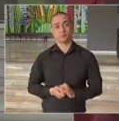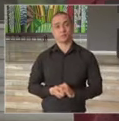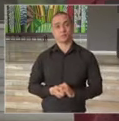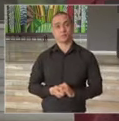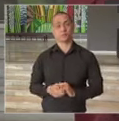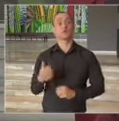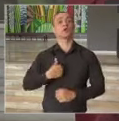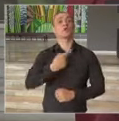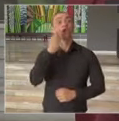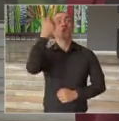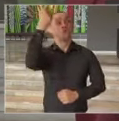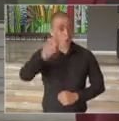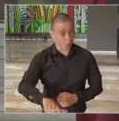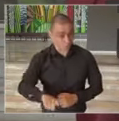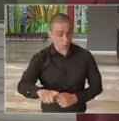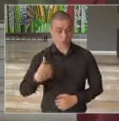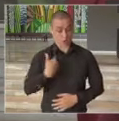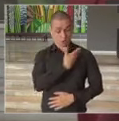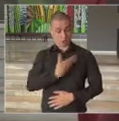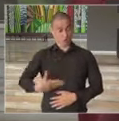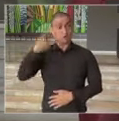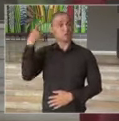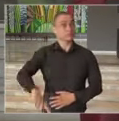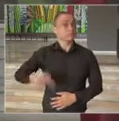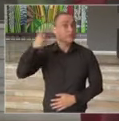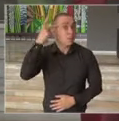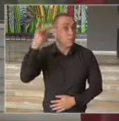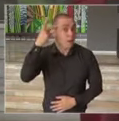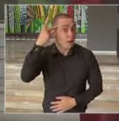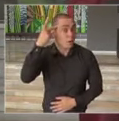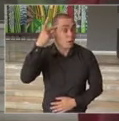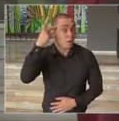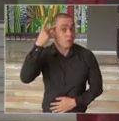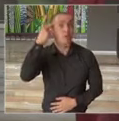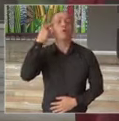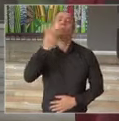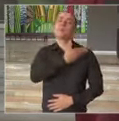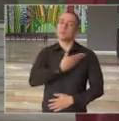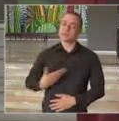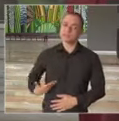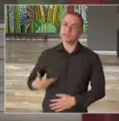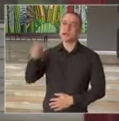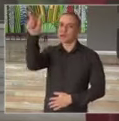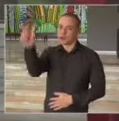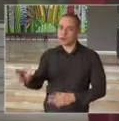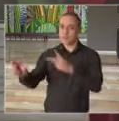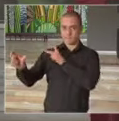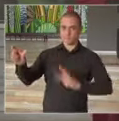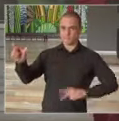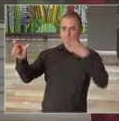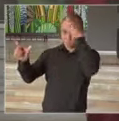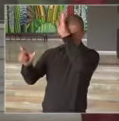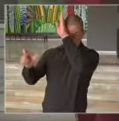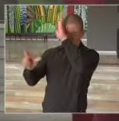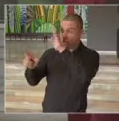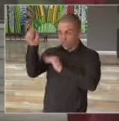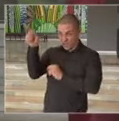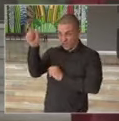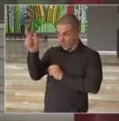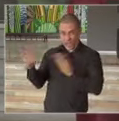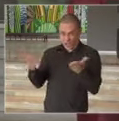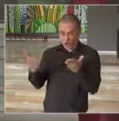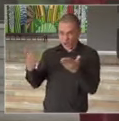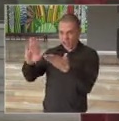Volto a repetir, como governador de São Paulo, presidente Bolsonaro, a hora não é de